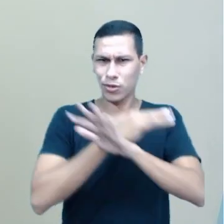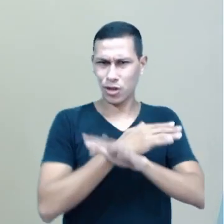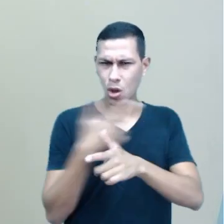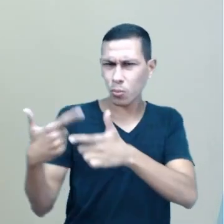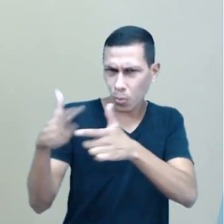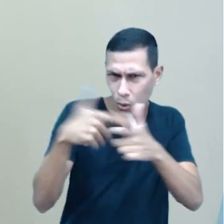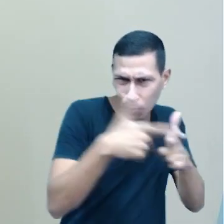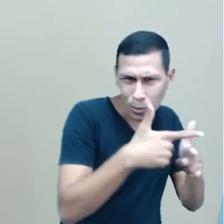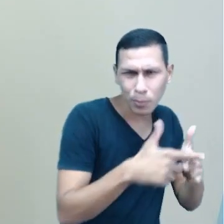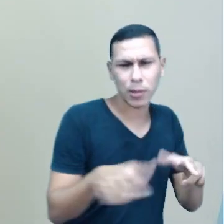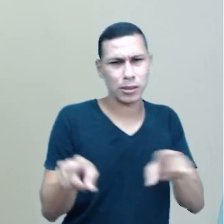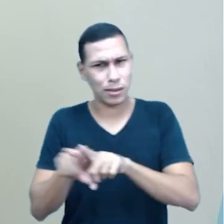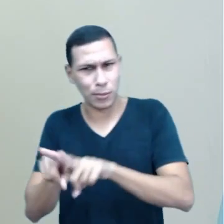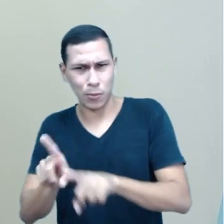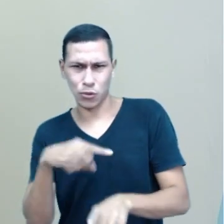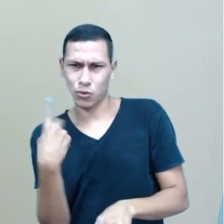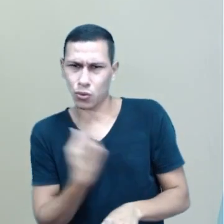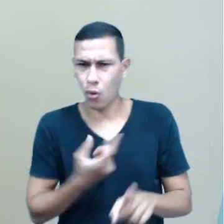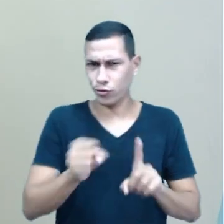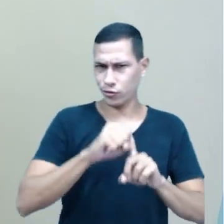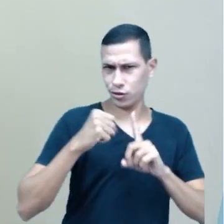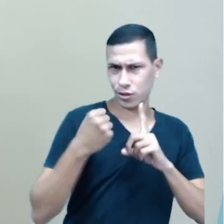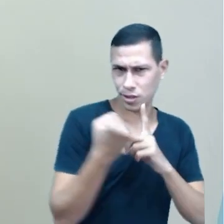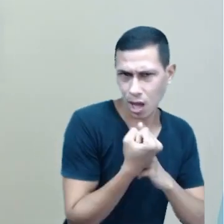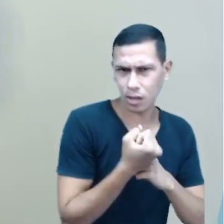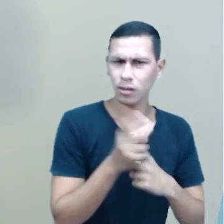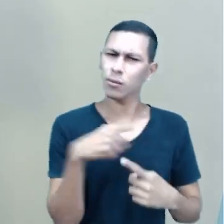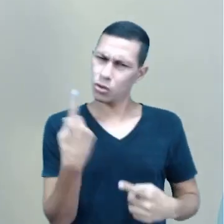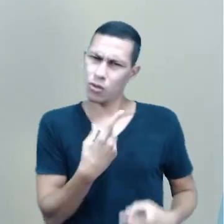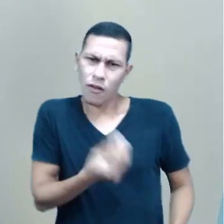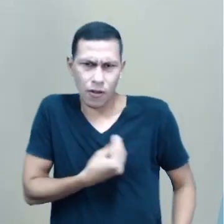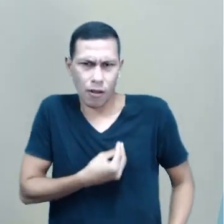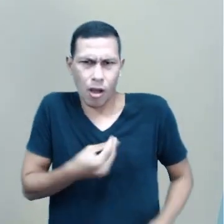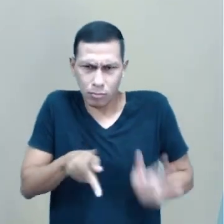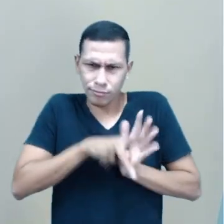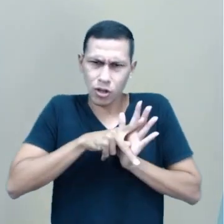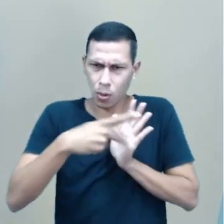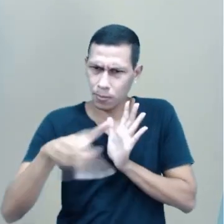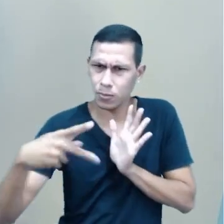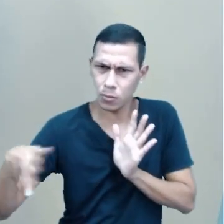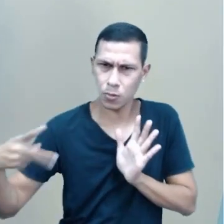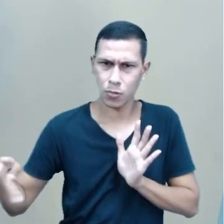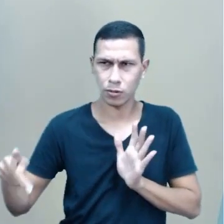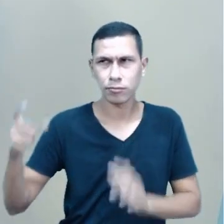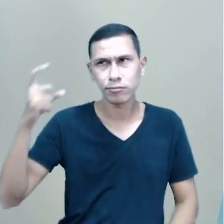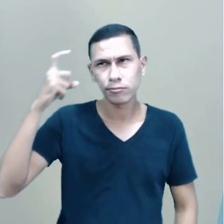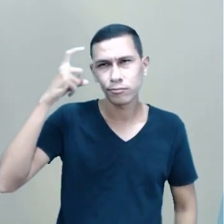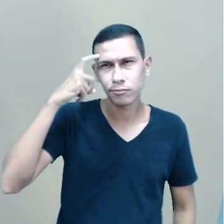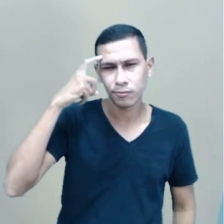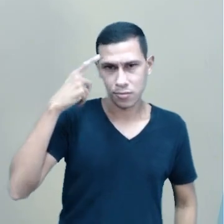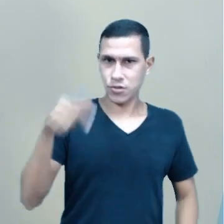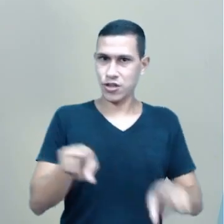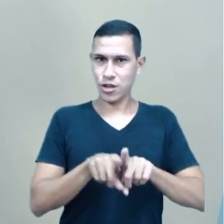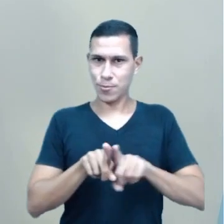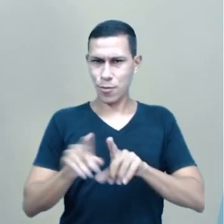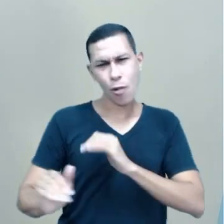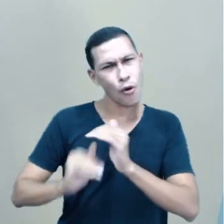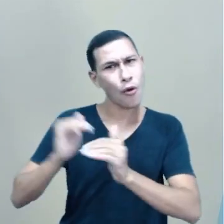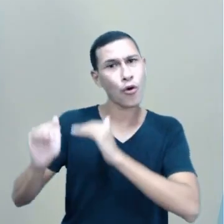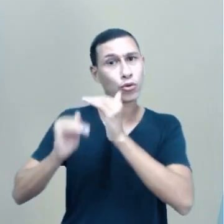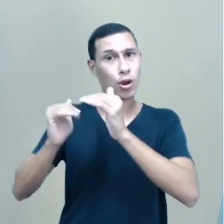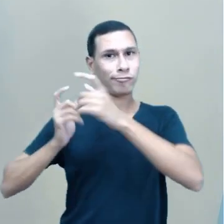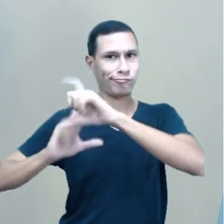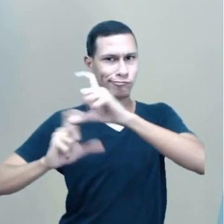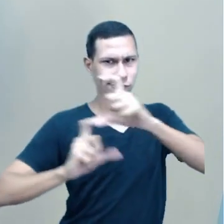desdobramentos para a nossa sociedade, para nós. E reflitam para construir a